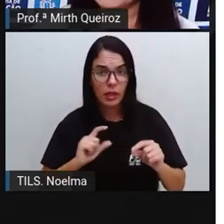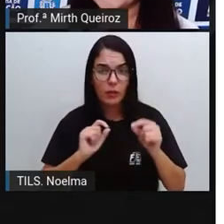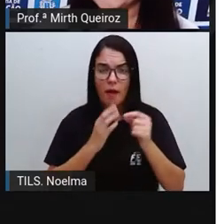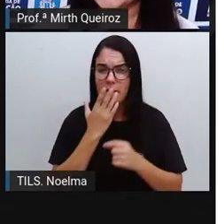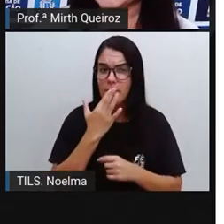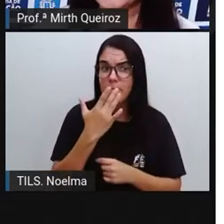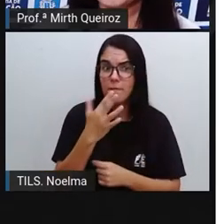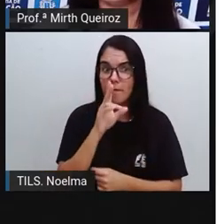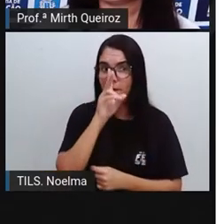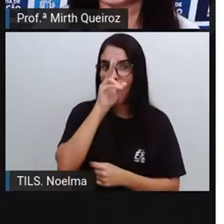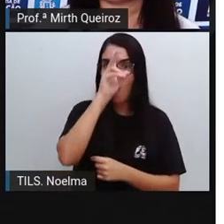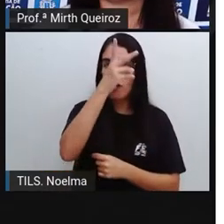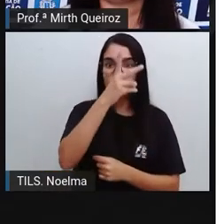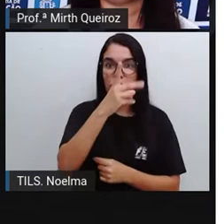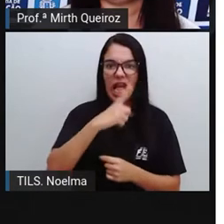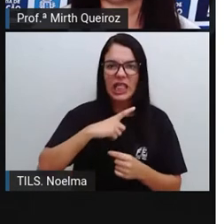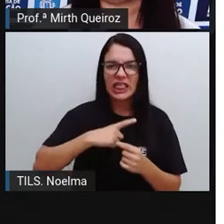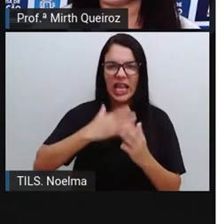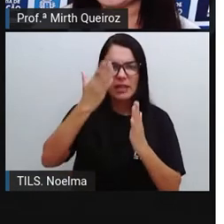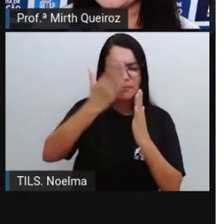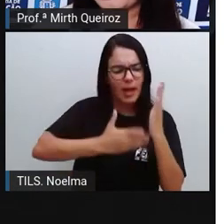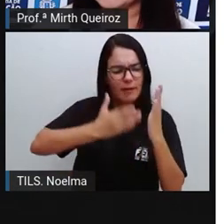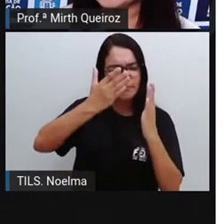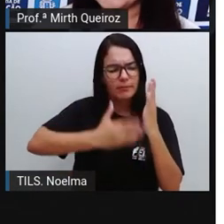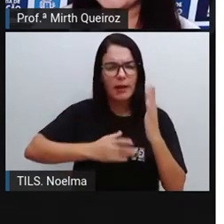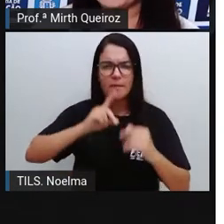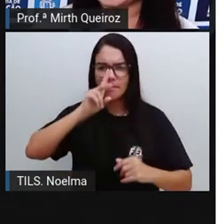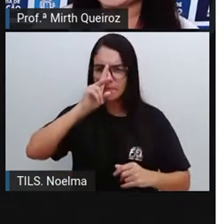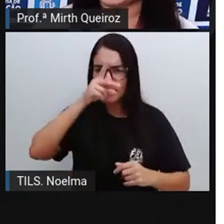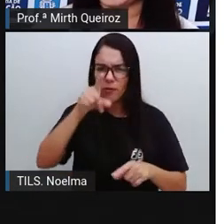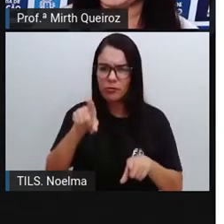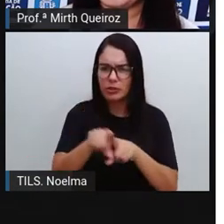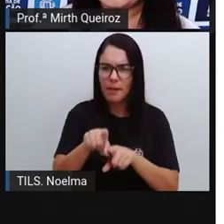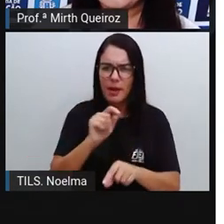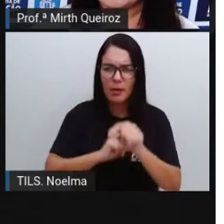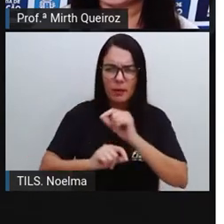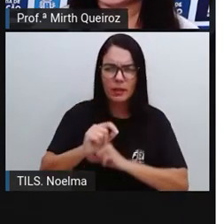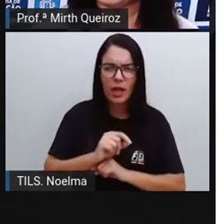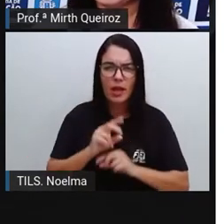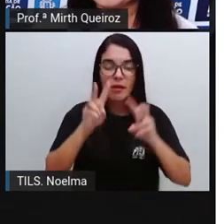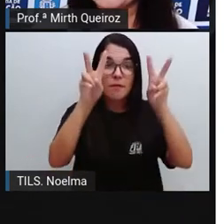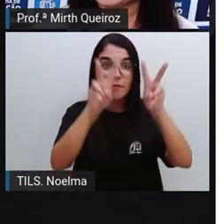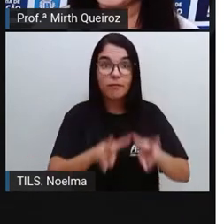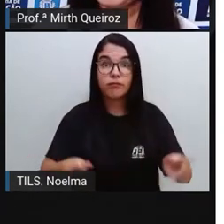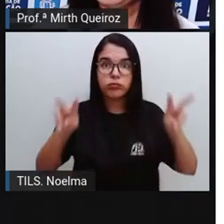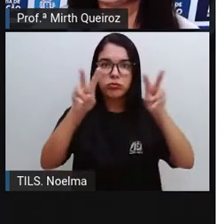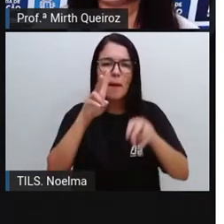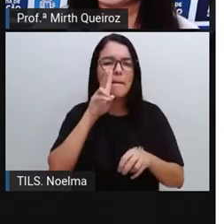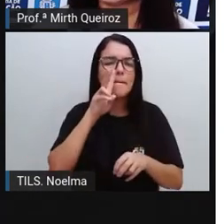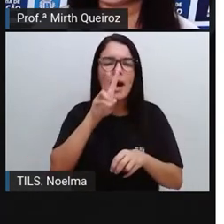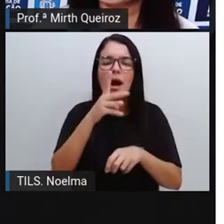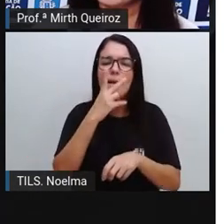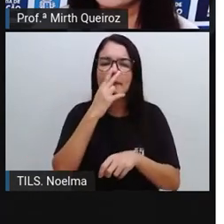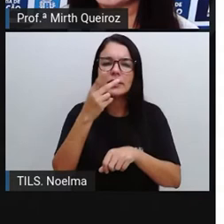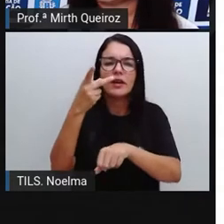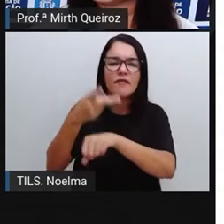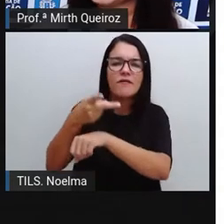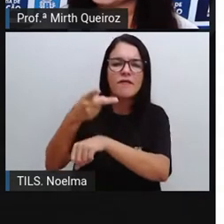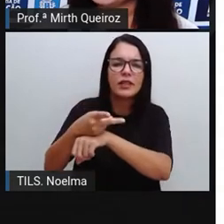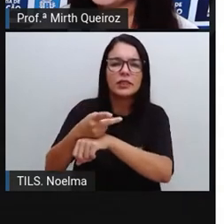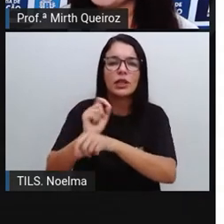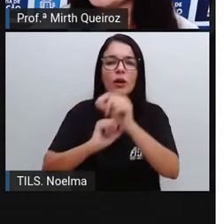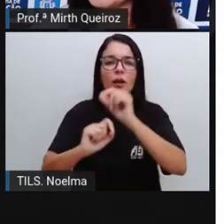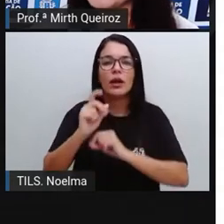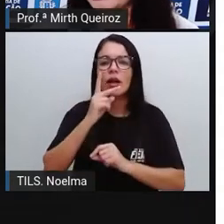cores vibrantes, os traços são bem demarcados, né? Remetendo aí aos vitrais. Isso faz com que o quadro